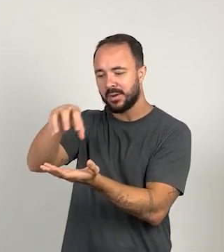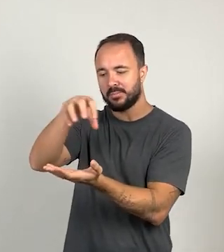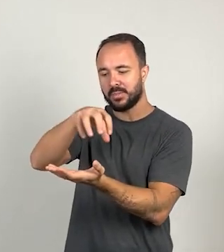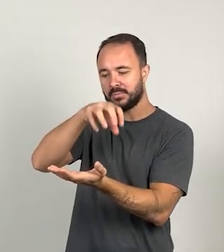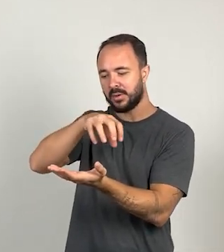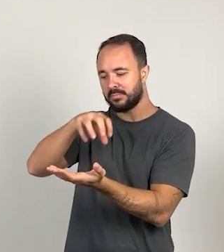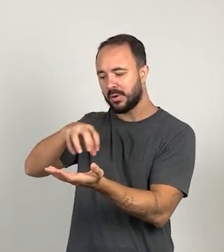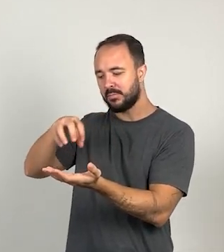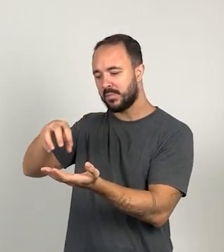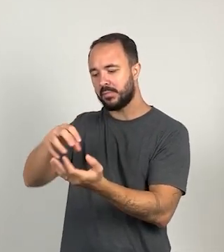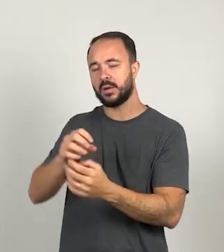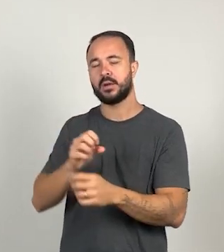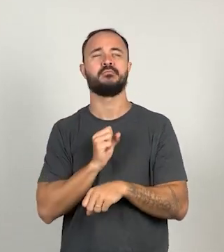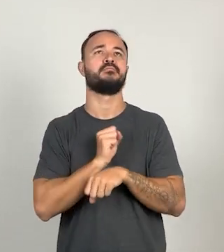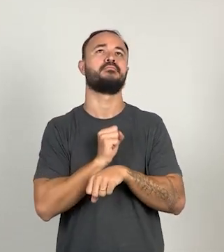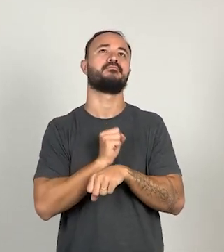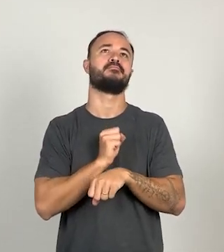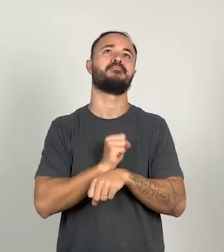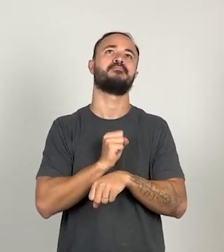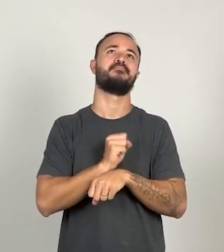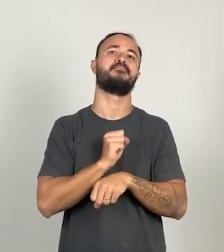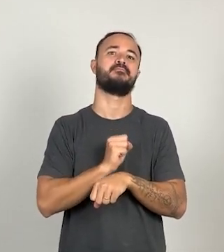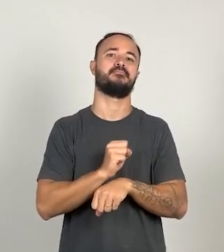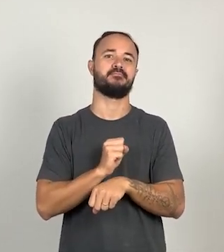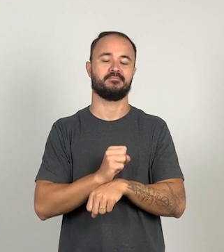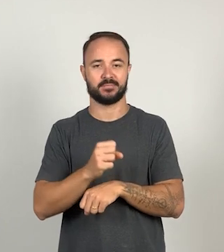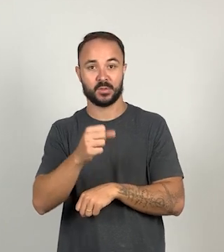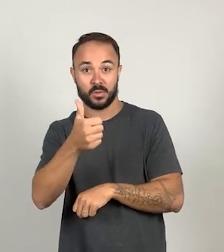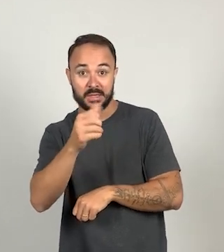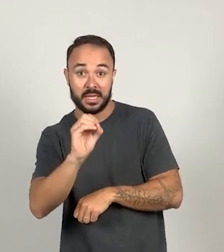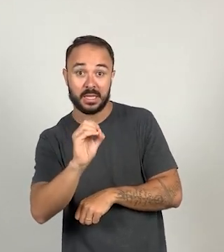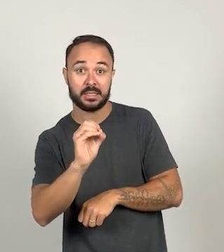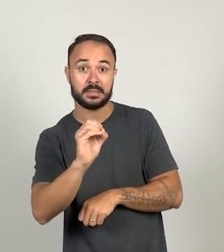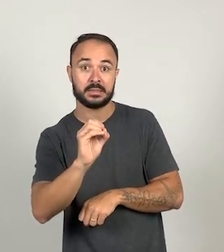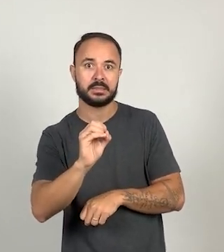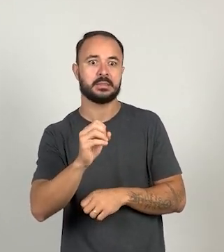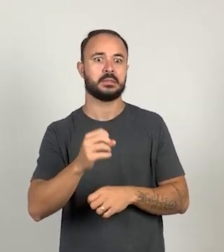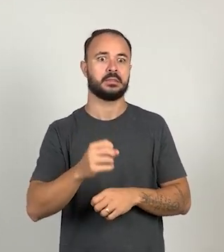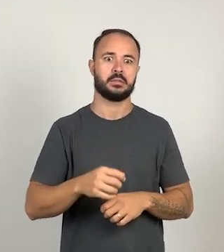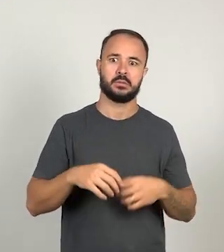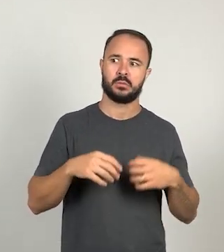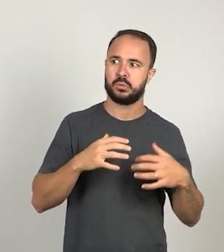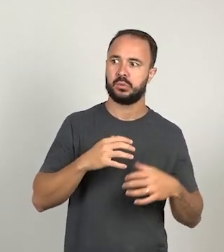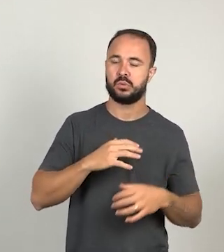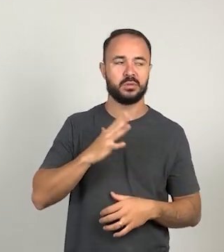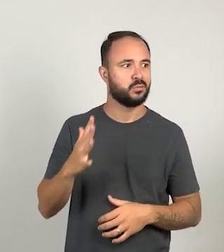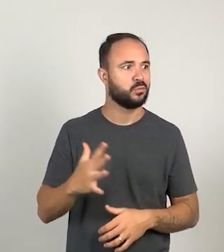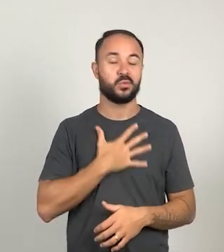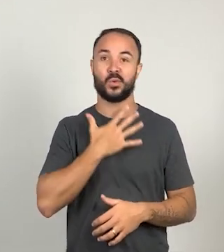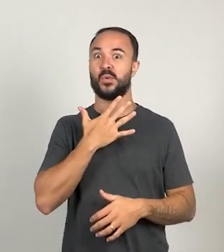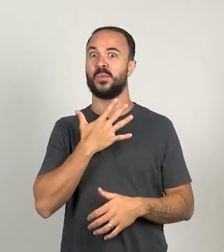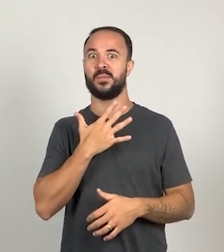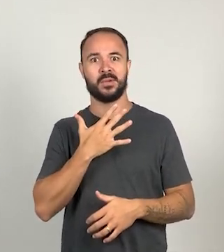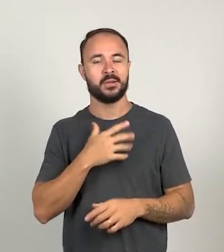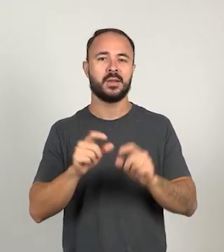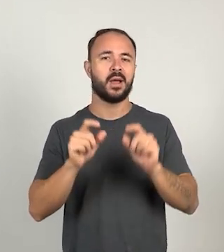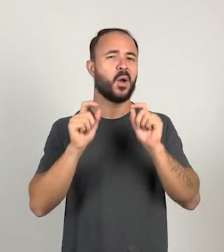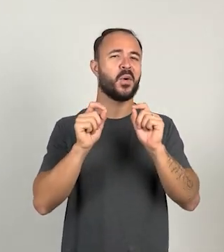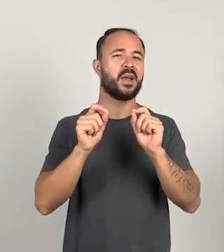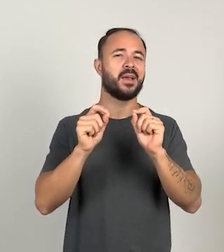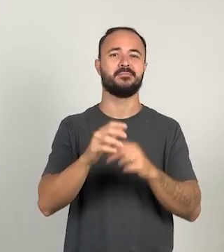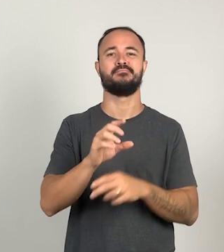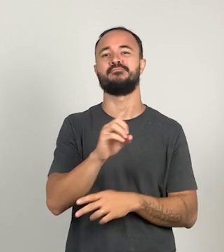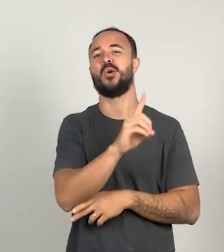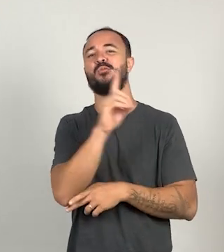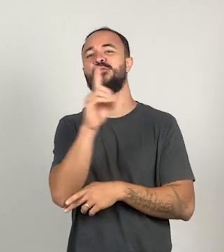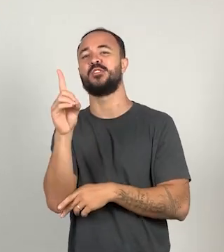chocou. Crianças, mas que surpresa não foi no dia